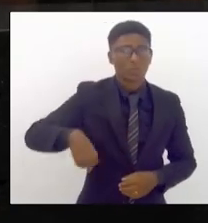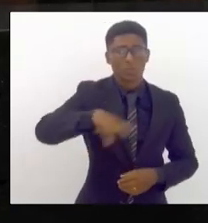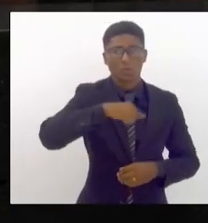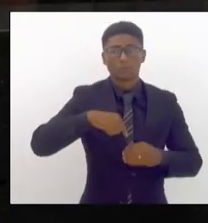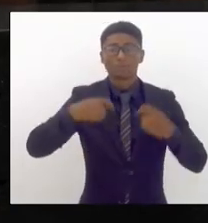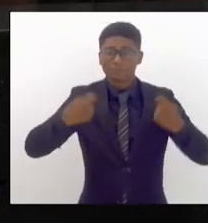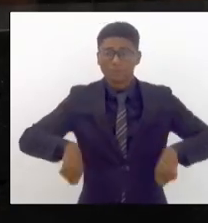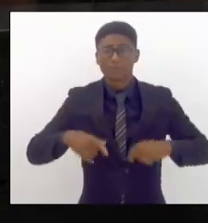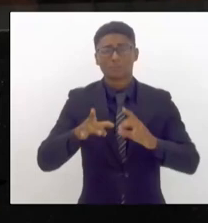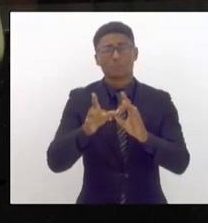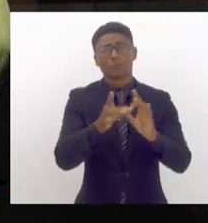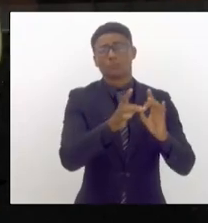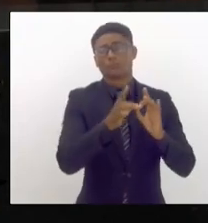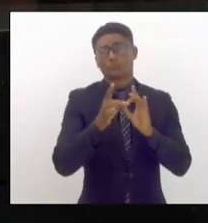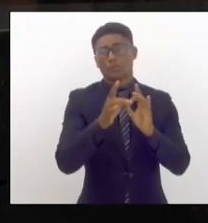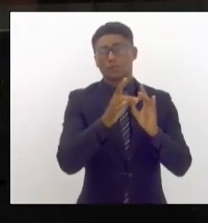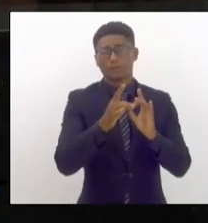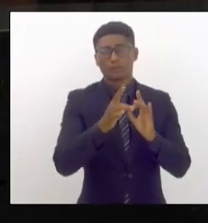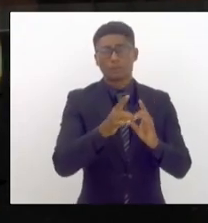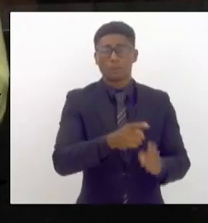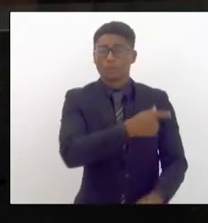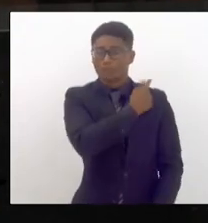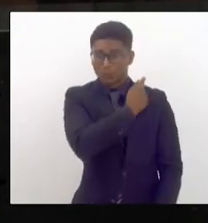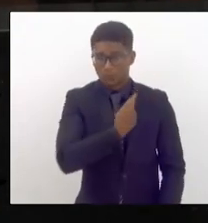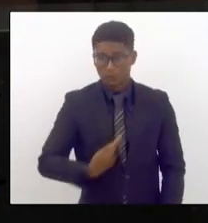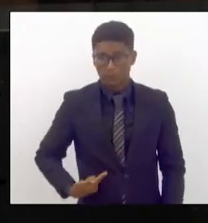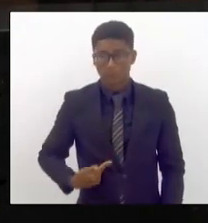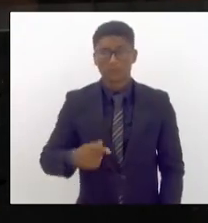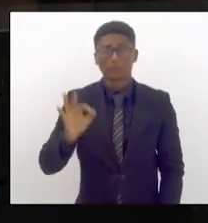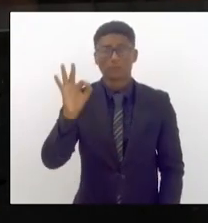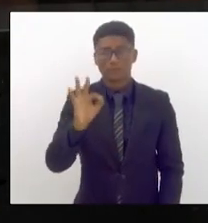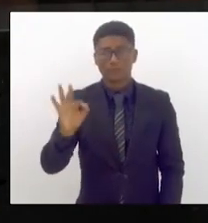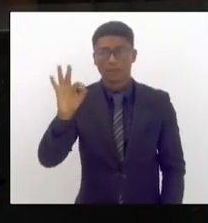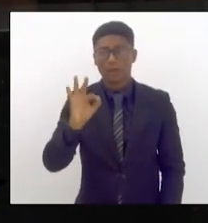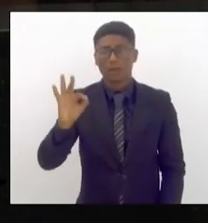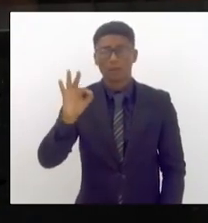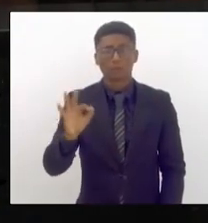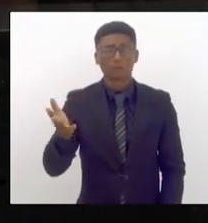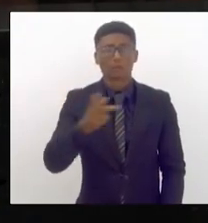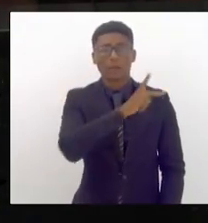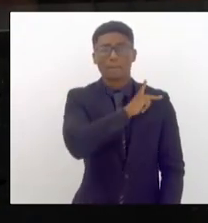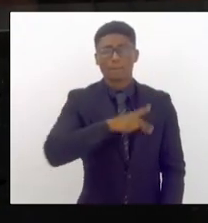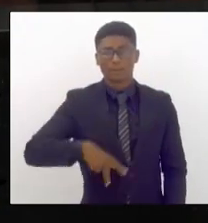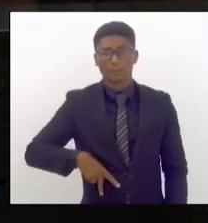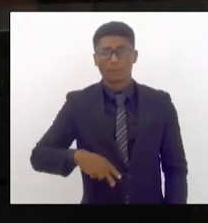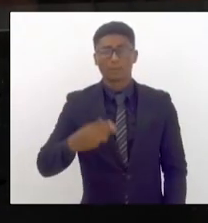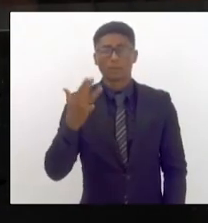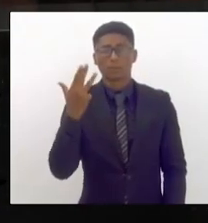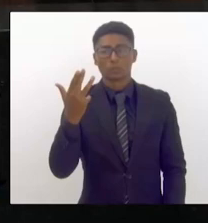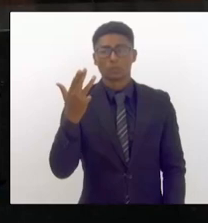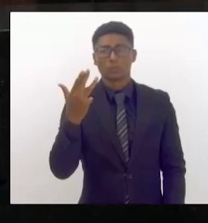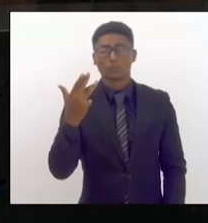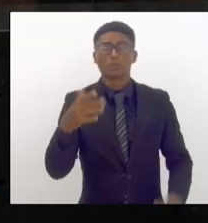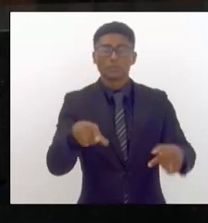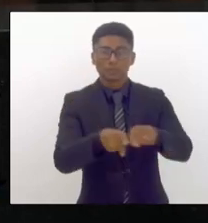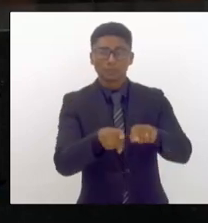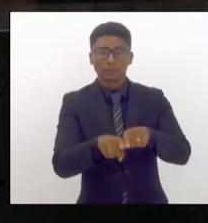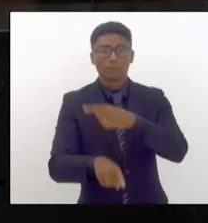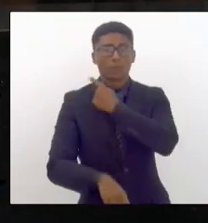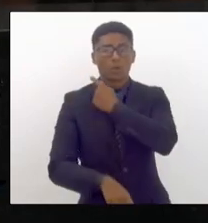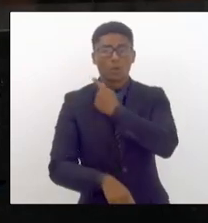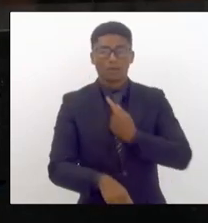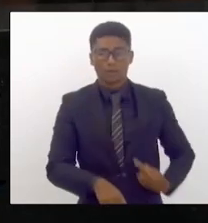governo federal com o nosso presidente Luiz Inácio Lula da Silva com o governador do estado